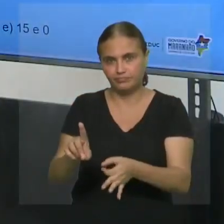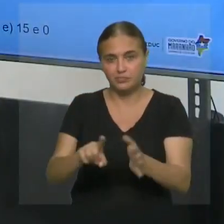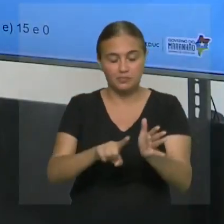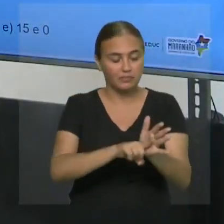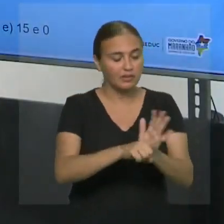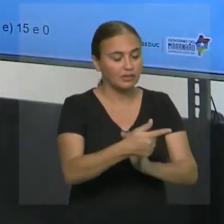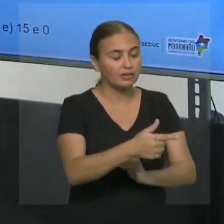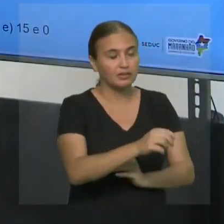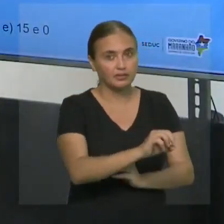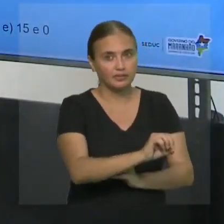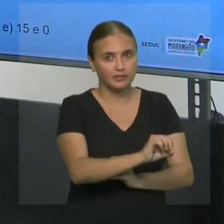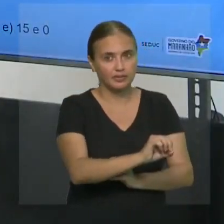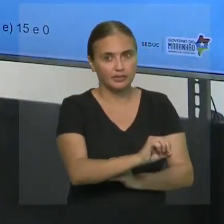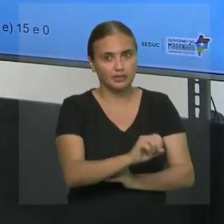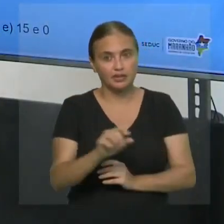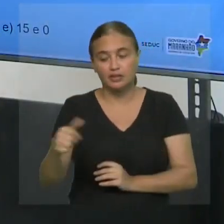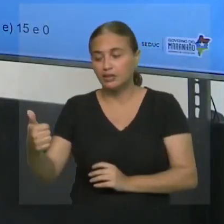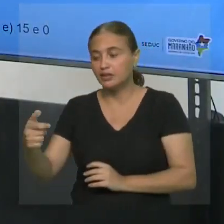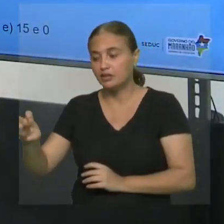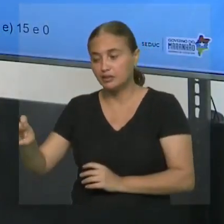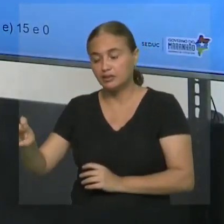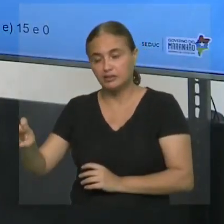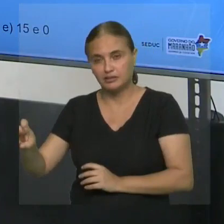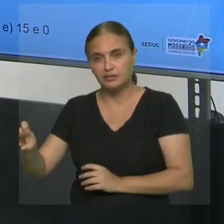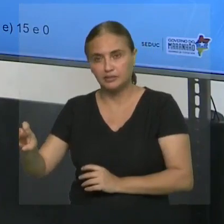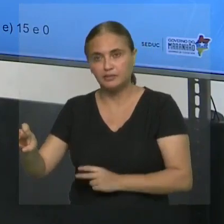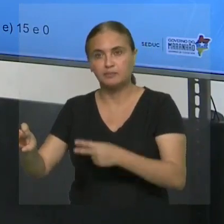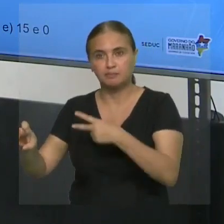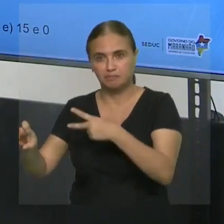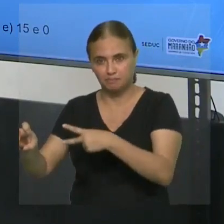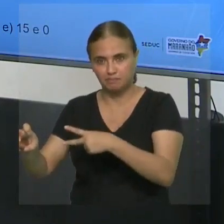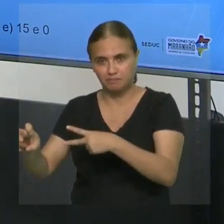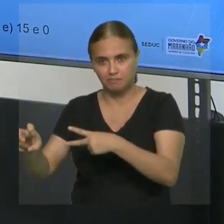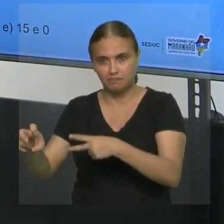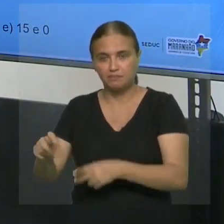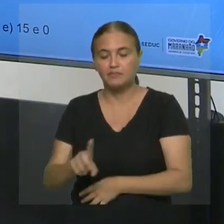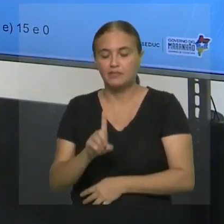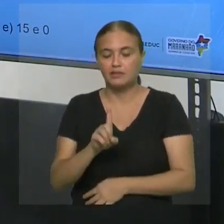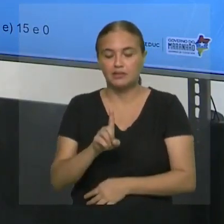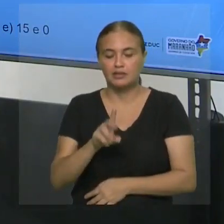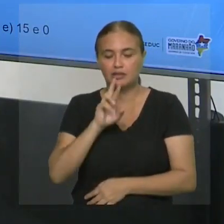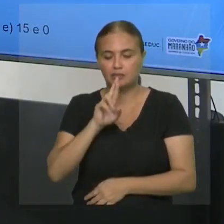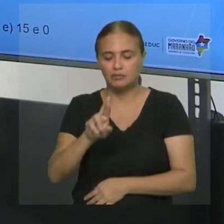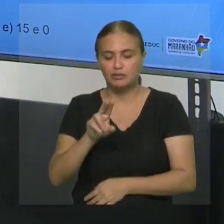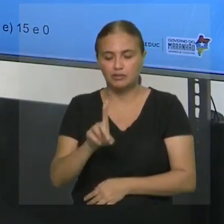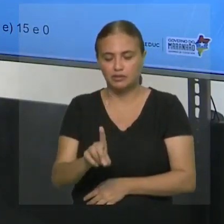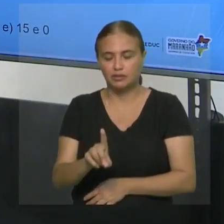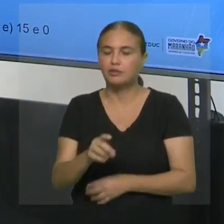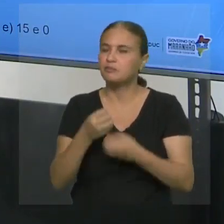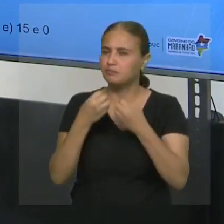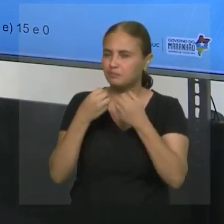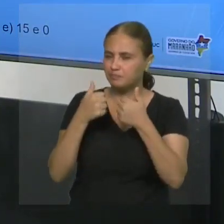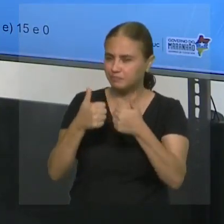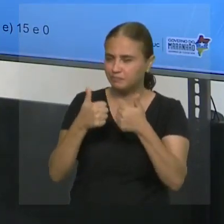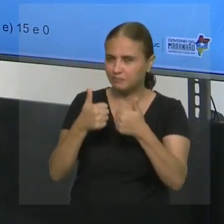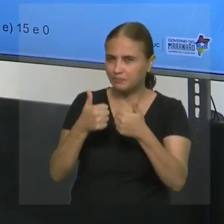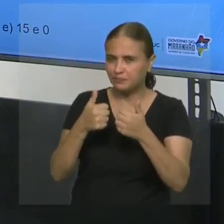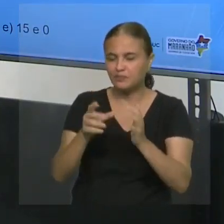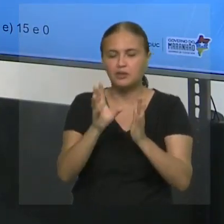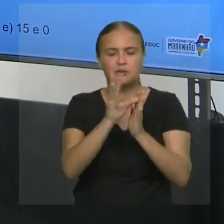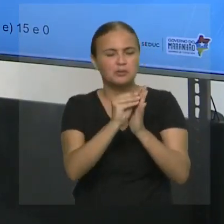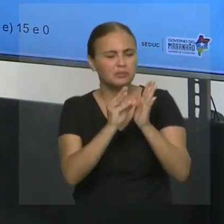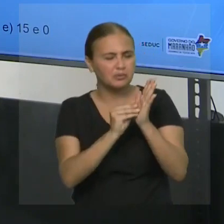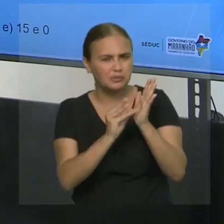mais à esquerda é menor. 15 mais à direita é o maior. Correta, letra D. Então, galera, valeu. É isso aí. Conteúdo pra